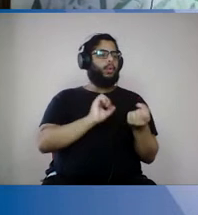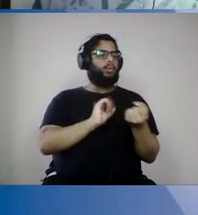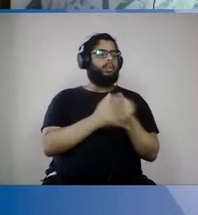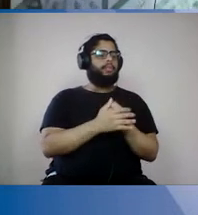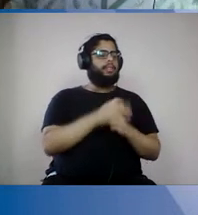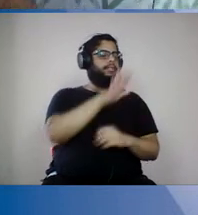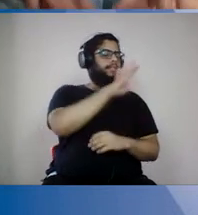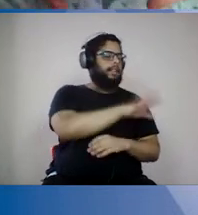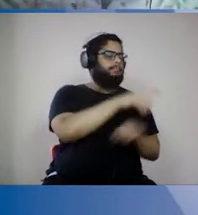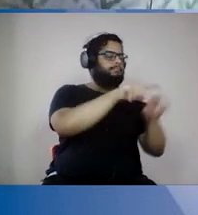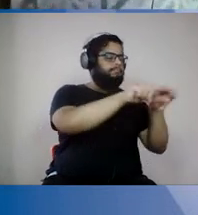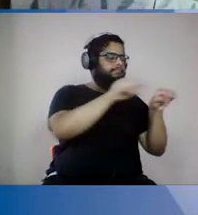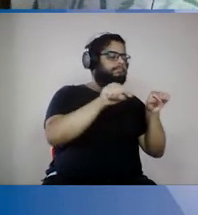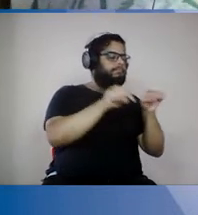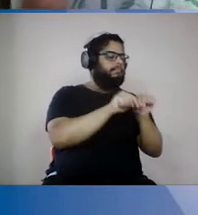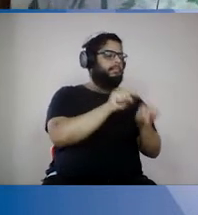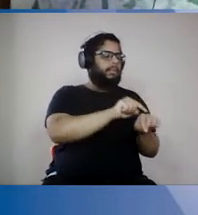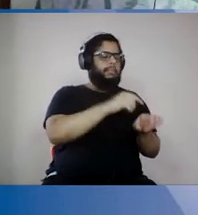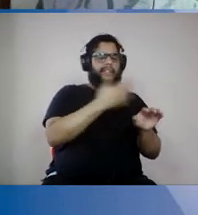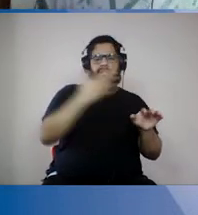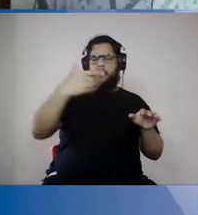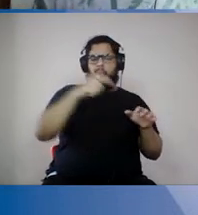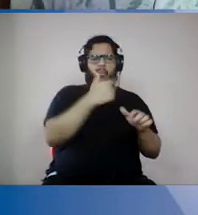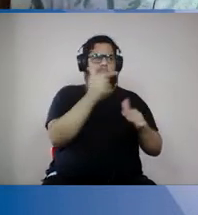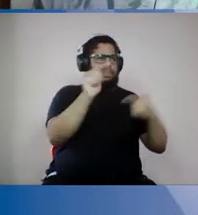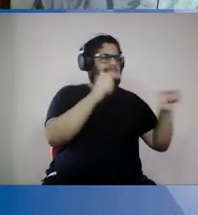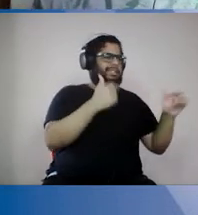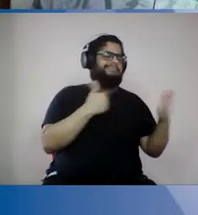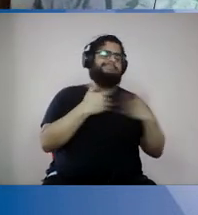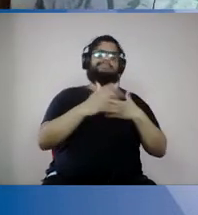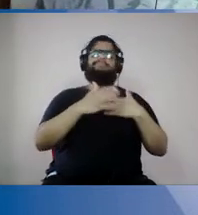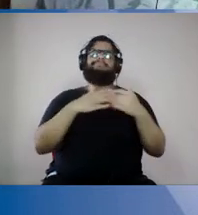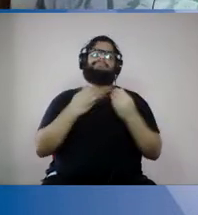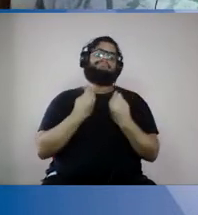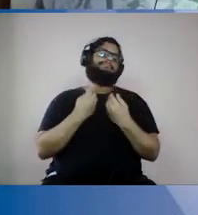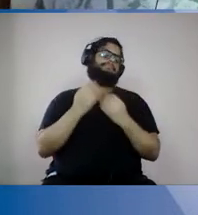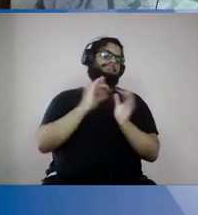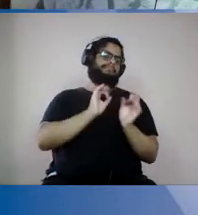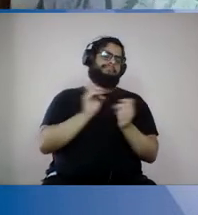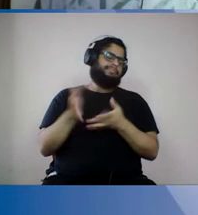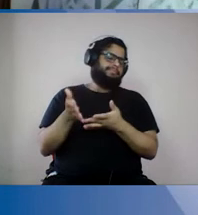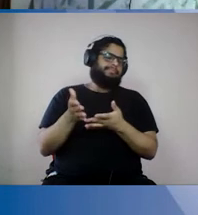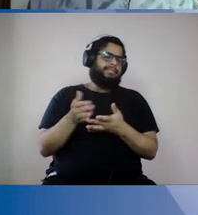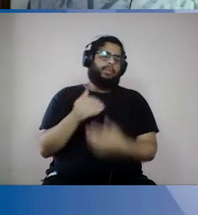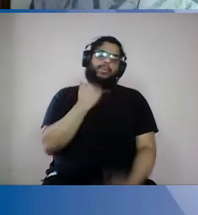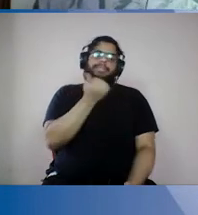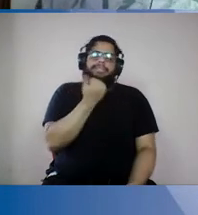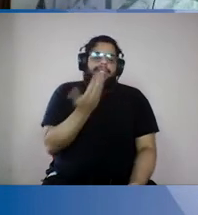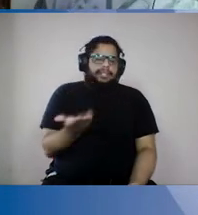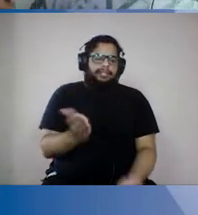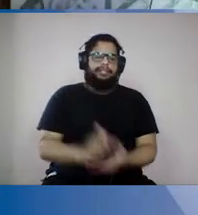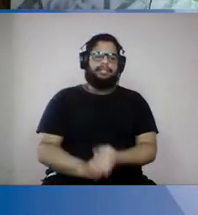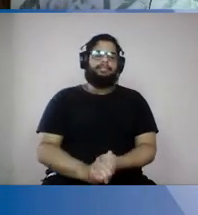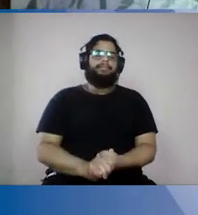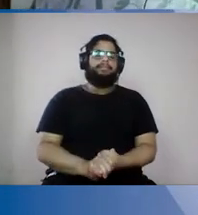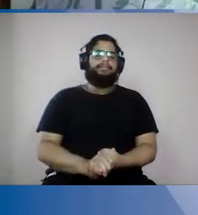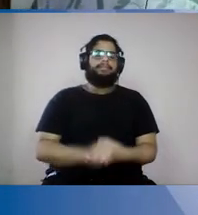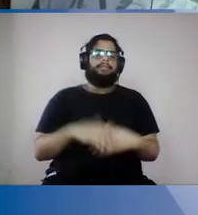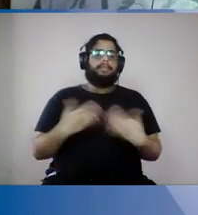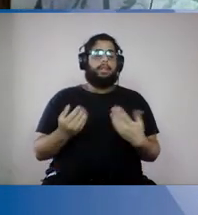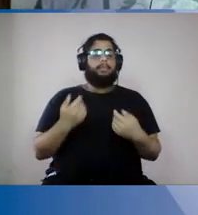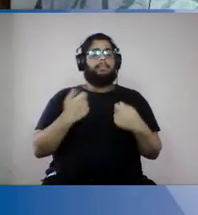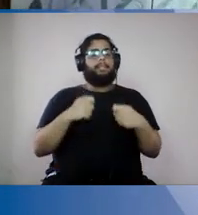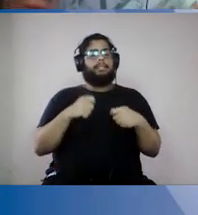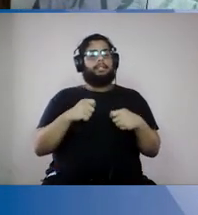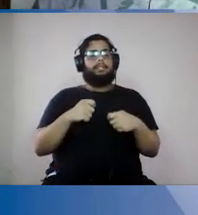determinado ambiente, enquanto que o resto continua funcionando de maneira desorganizada, isso não adianta. Eu fazer investimento